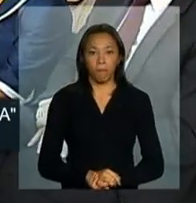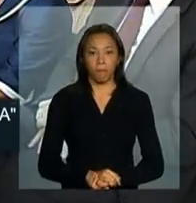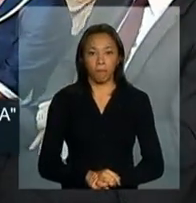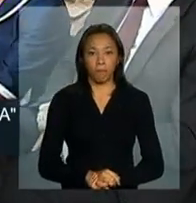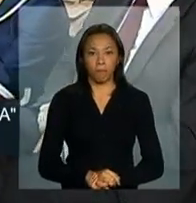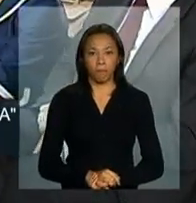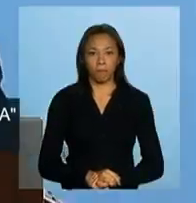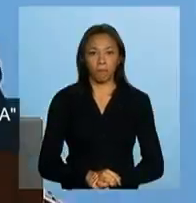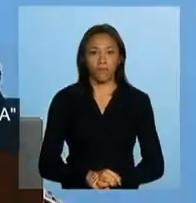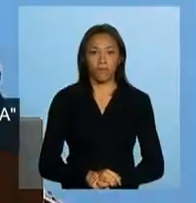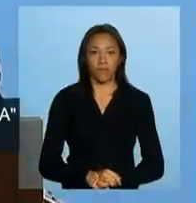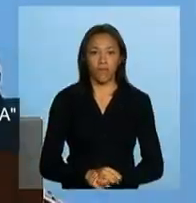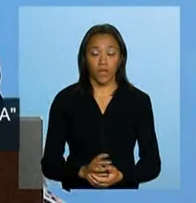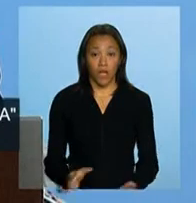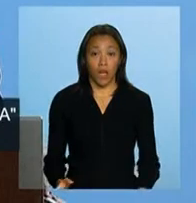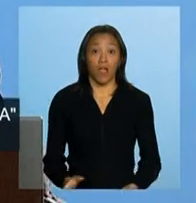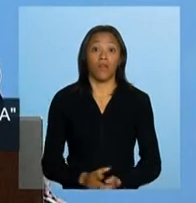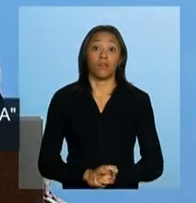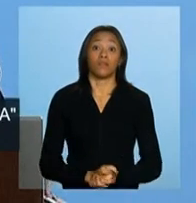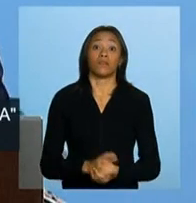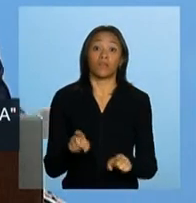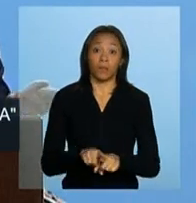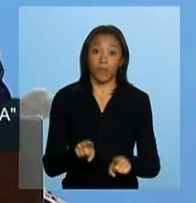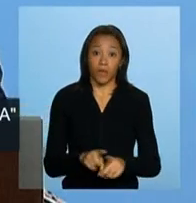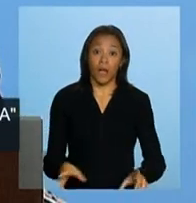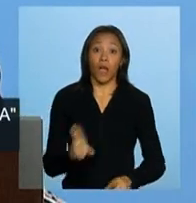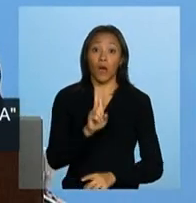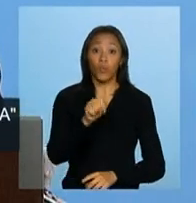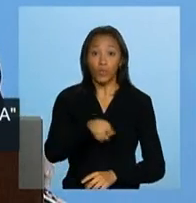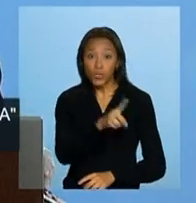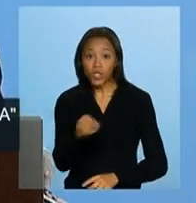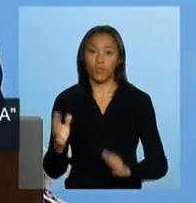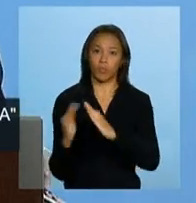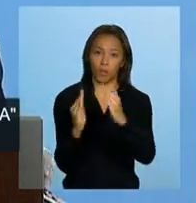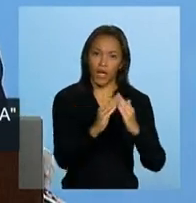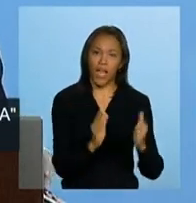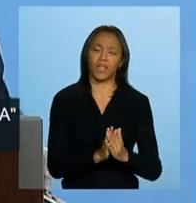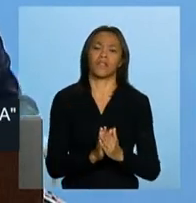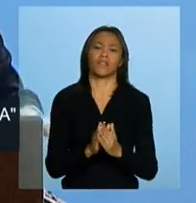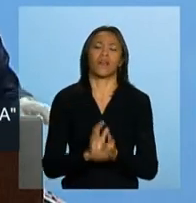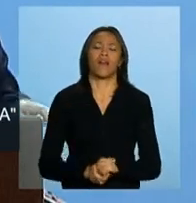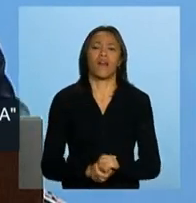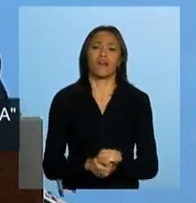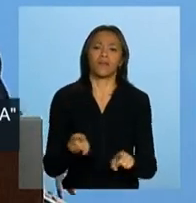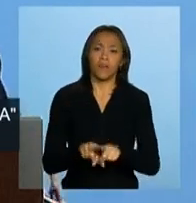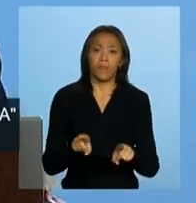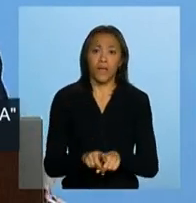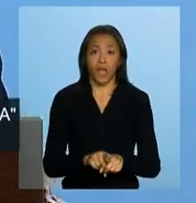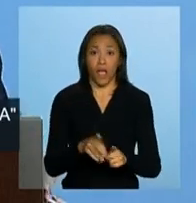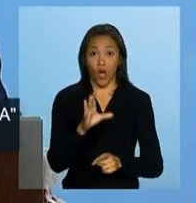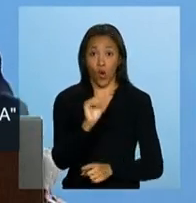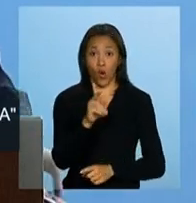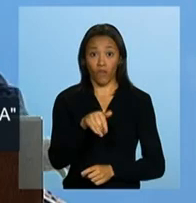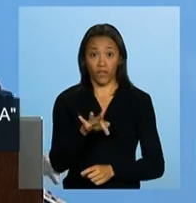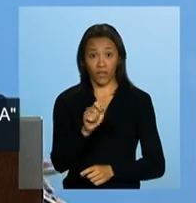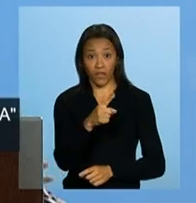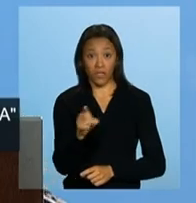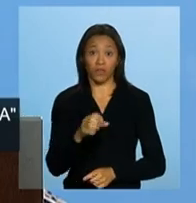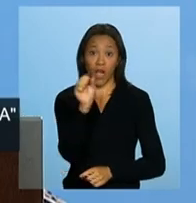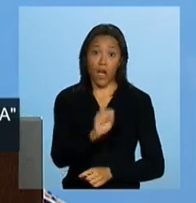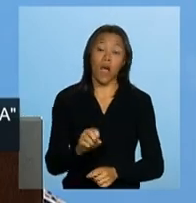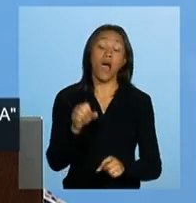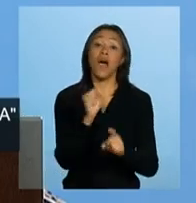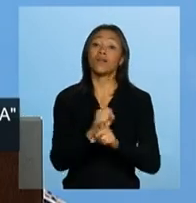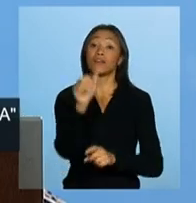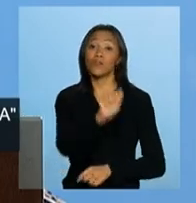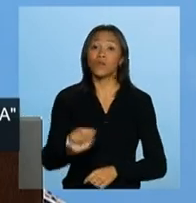A União Nacional por Moradia Popular, a Central de Movimentos Populares, a Confederação Nacional da Associação